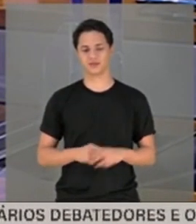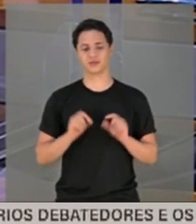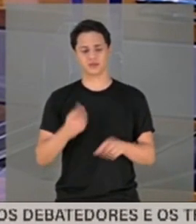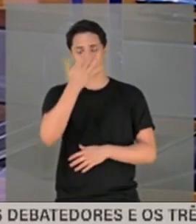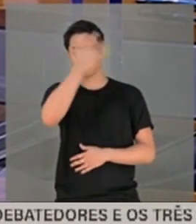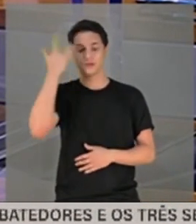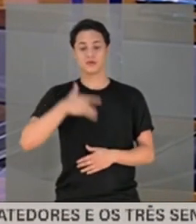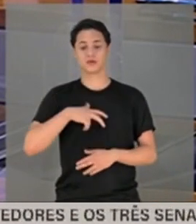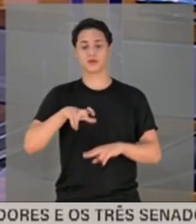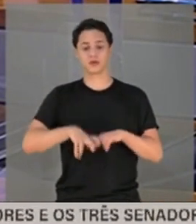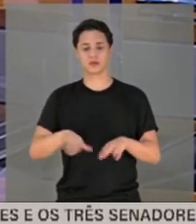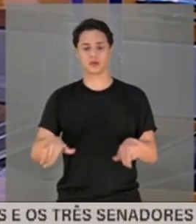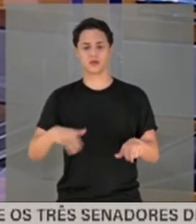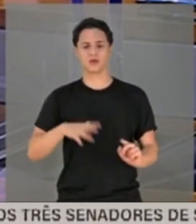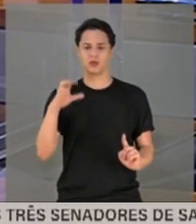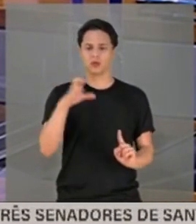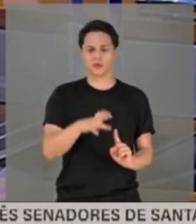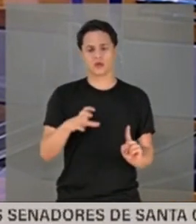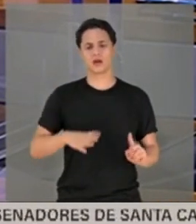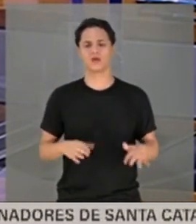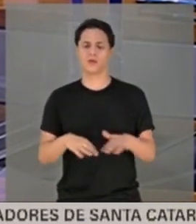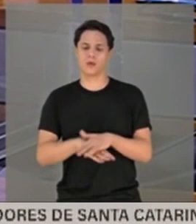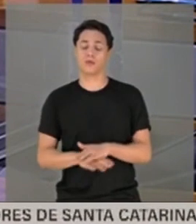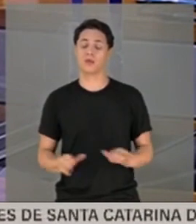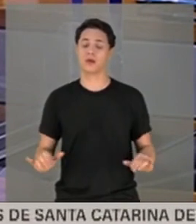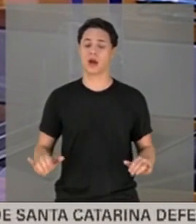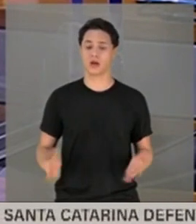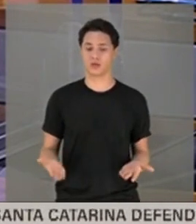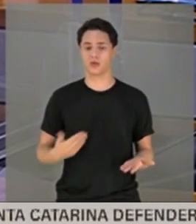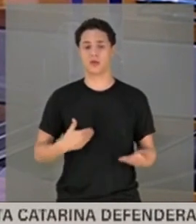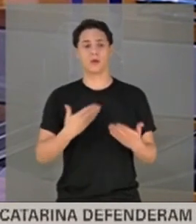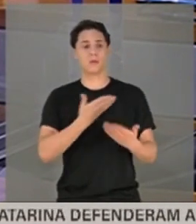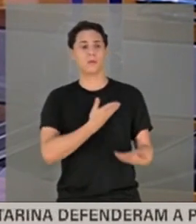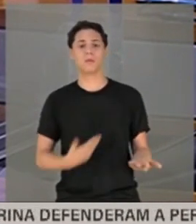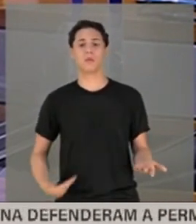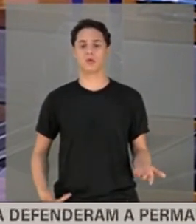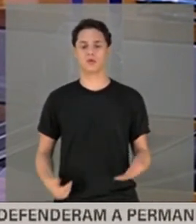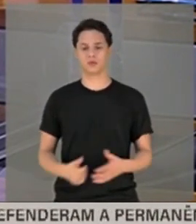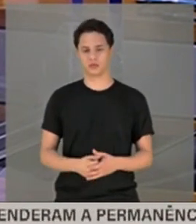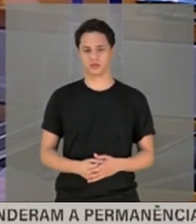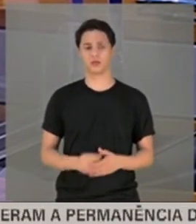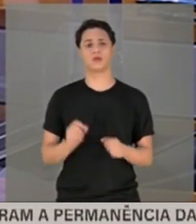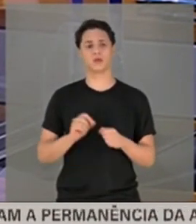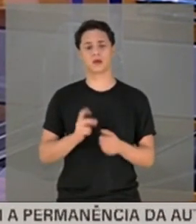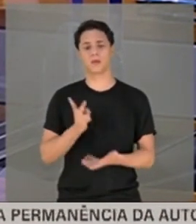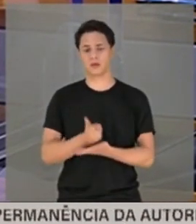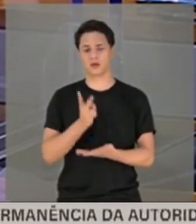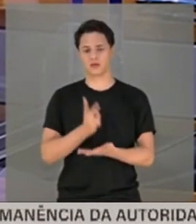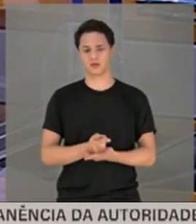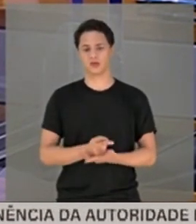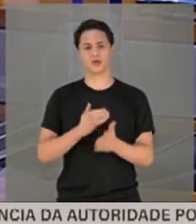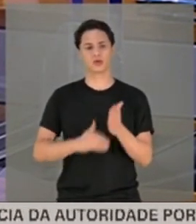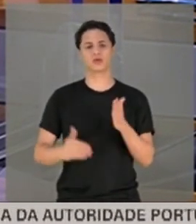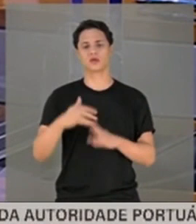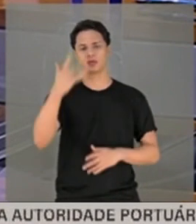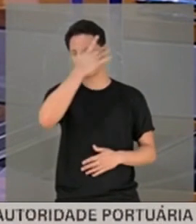sentados nessa cadeira, sendo torturados, humilhados em público. Façam o mesmo com todos aqueles